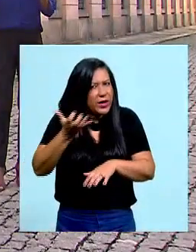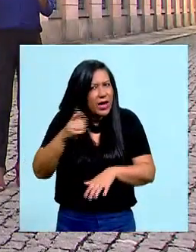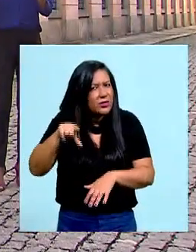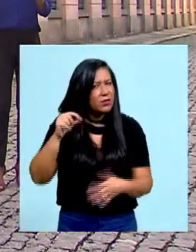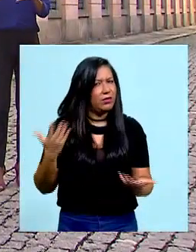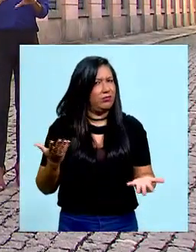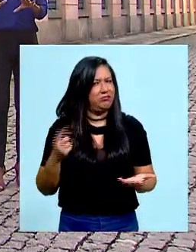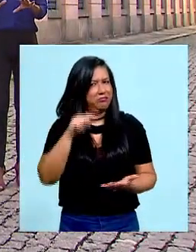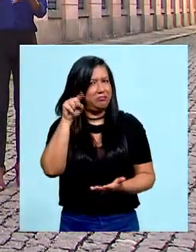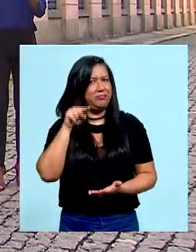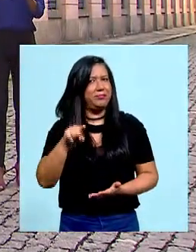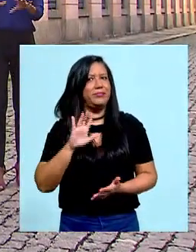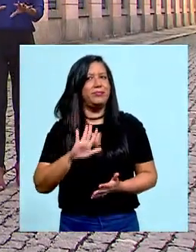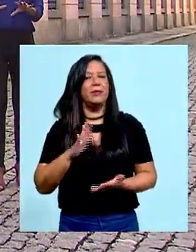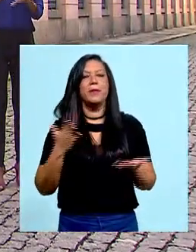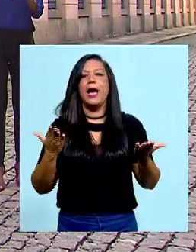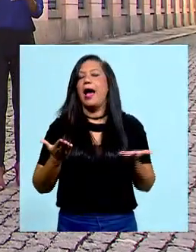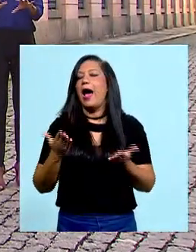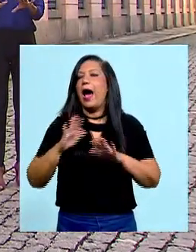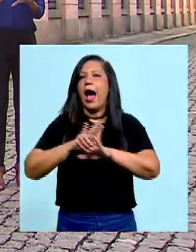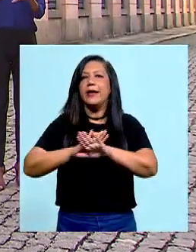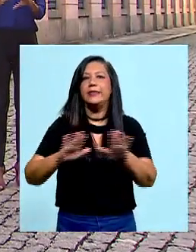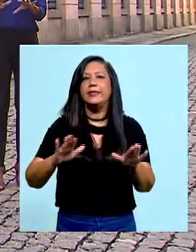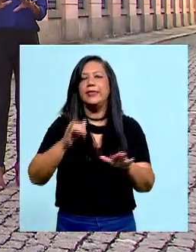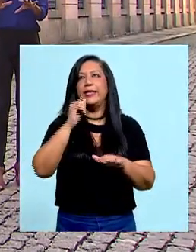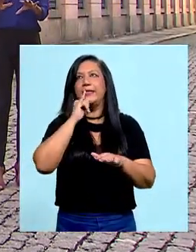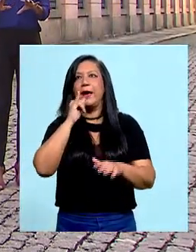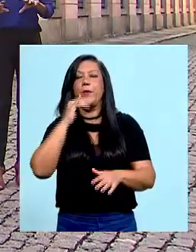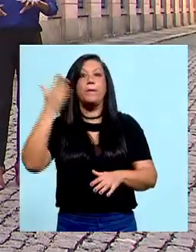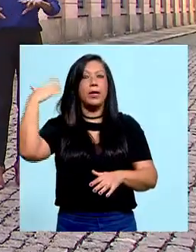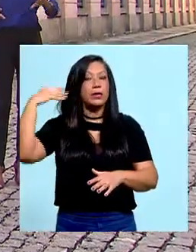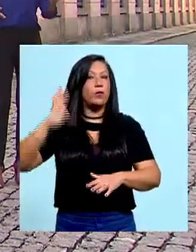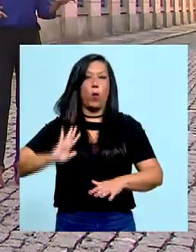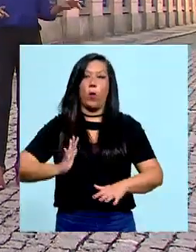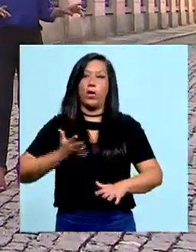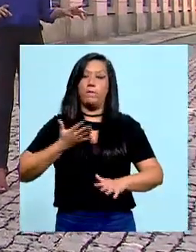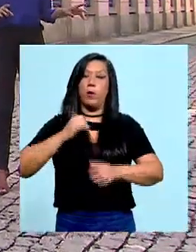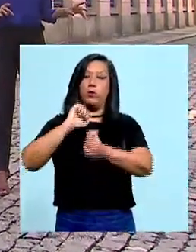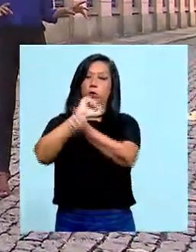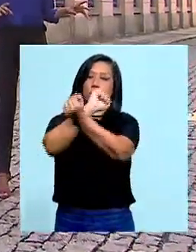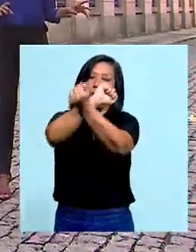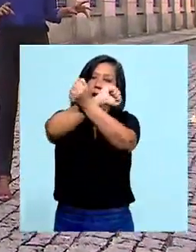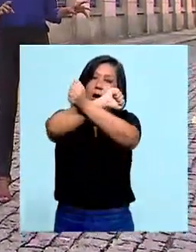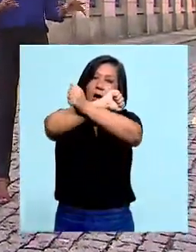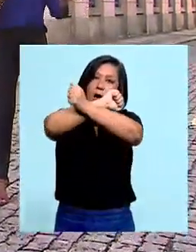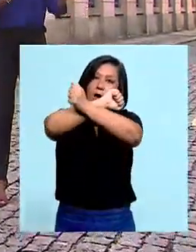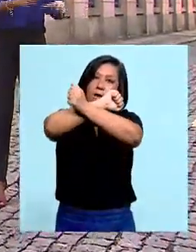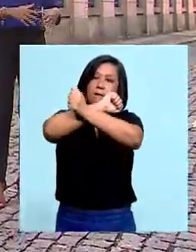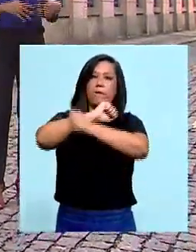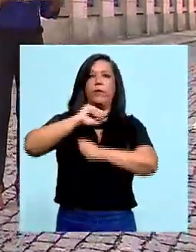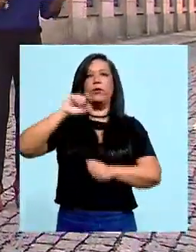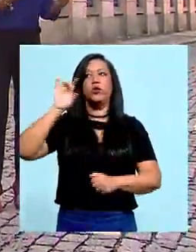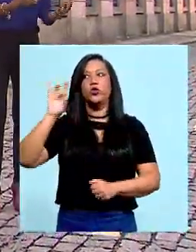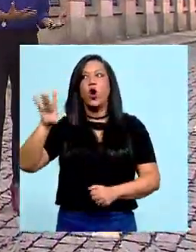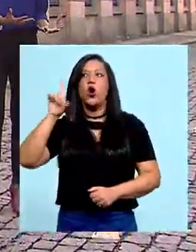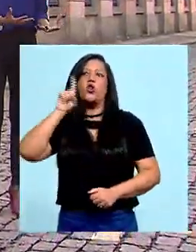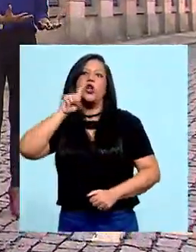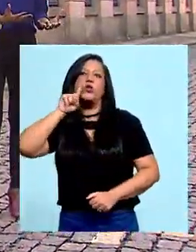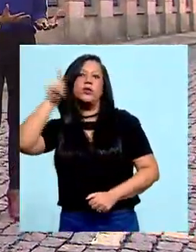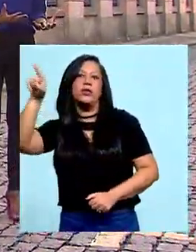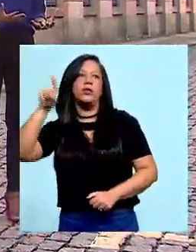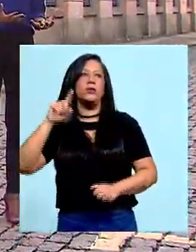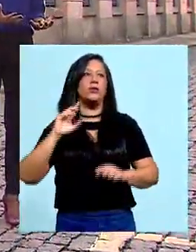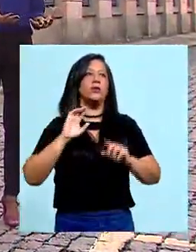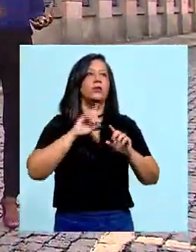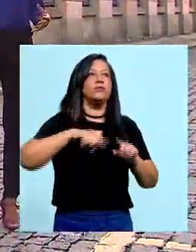As tentativas de minimizar os horrores do processo de escravidão não se restringem aos americanos, muito menos ao mundo das